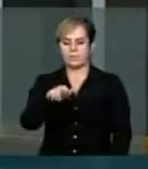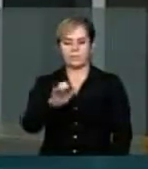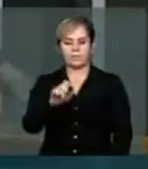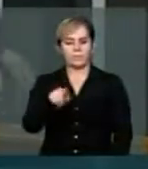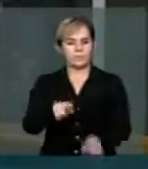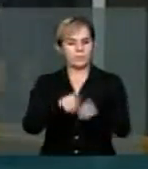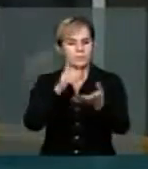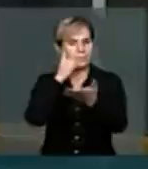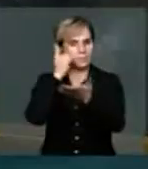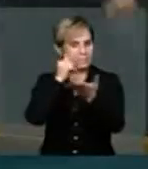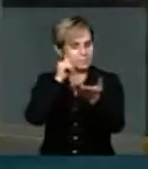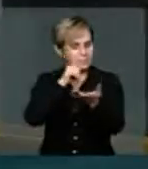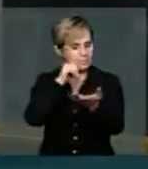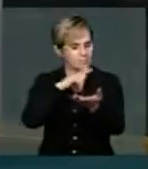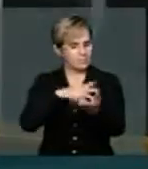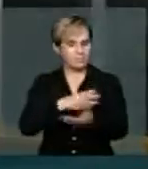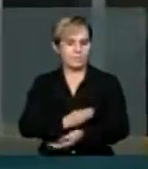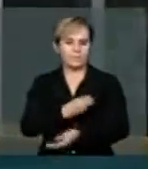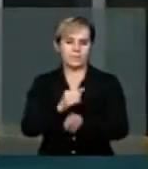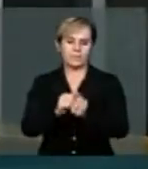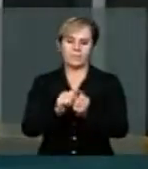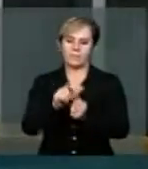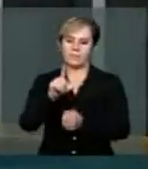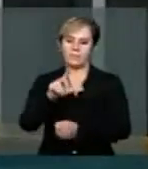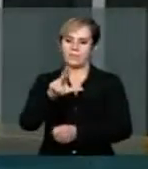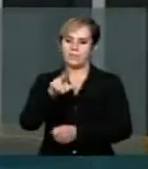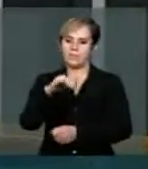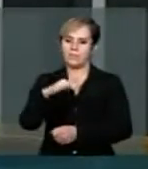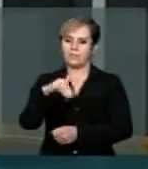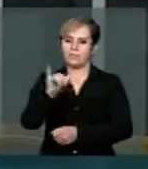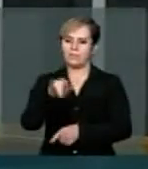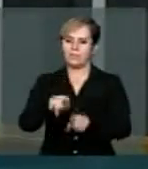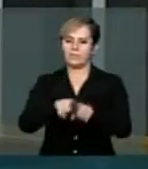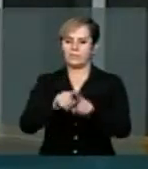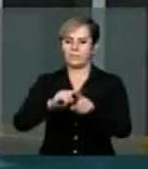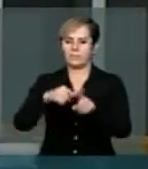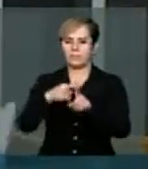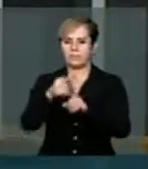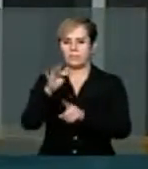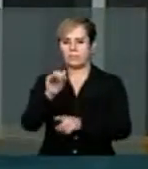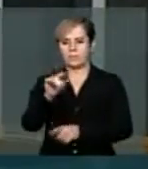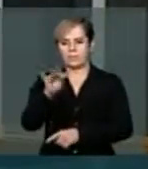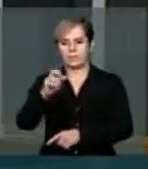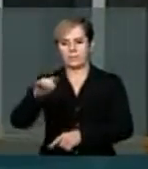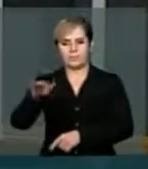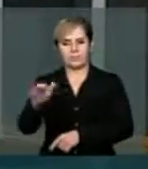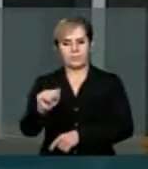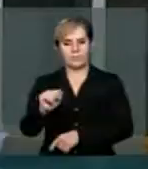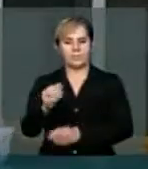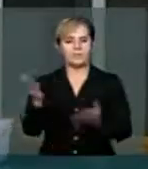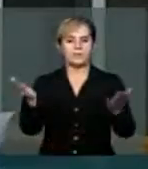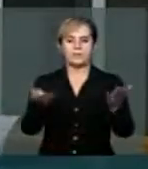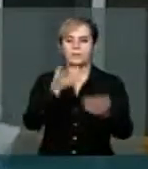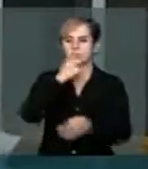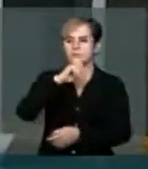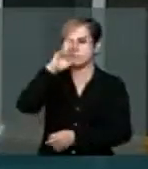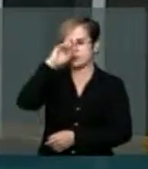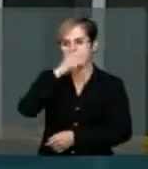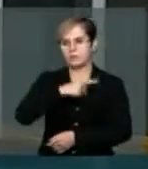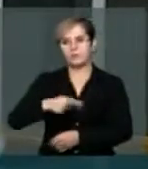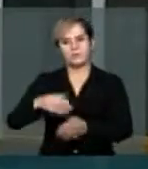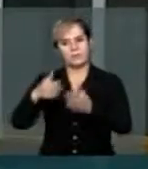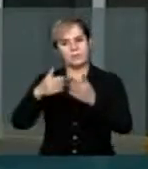deputada presente, Lucie e Fátima. Eu estou hoje, senhor presidente, pedindo ampla divulgação